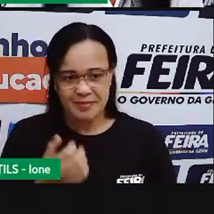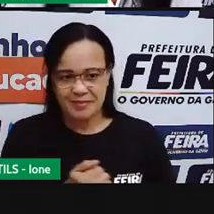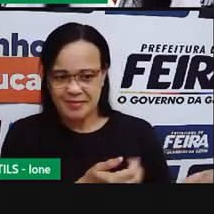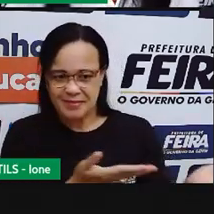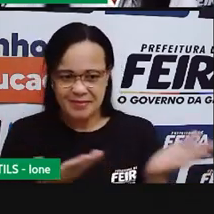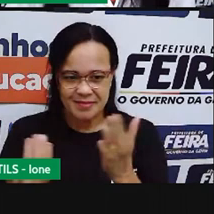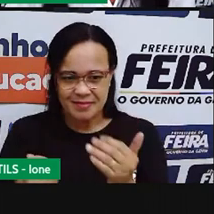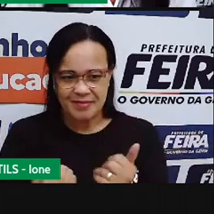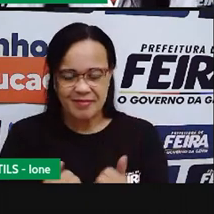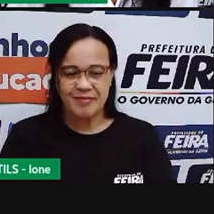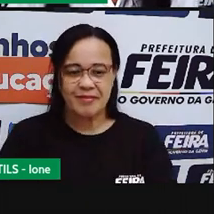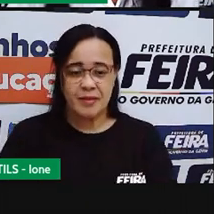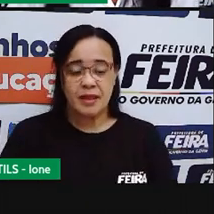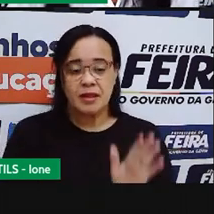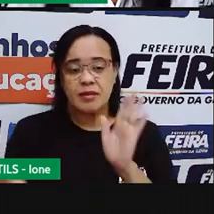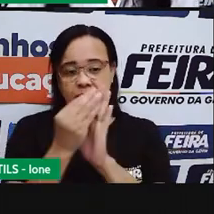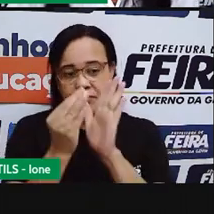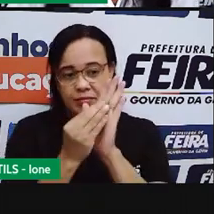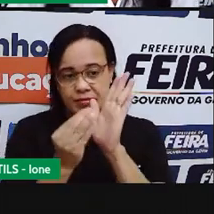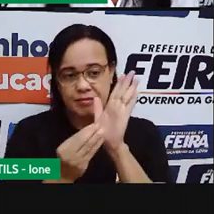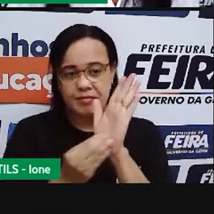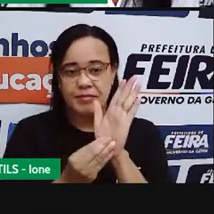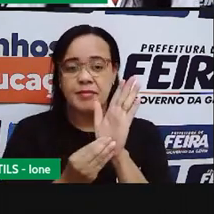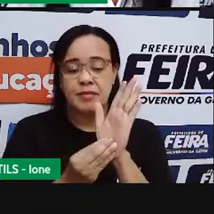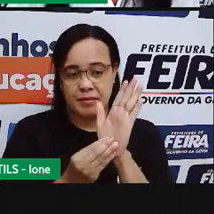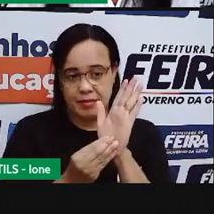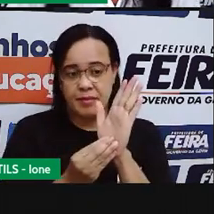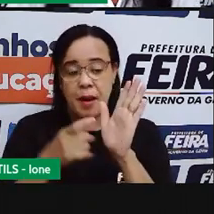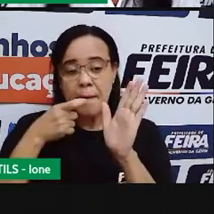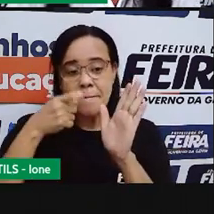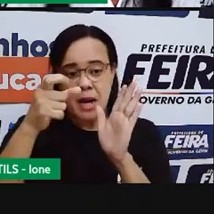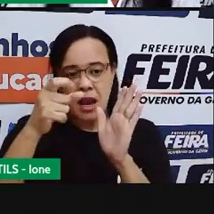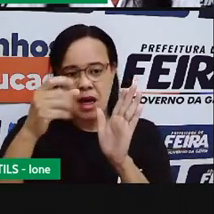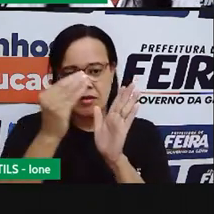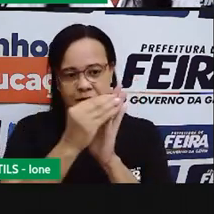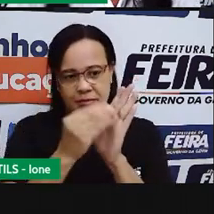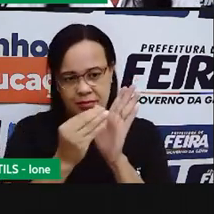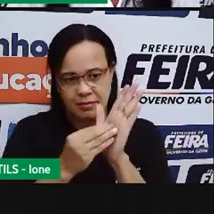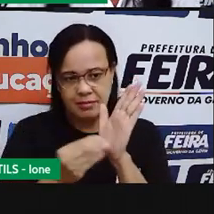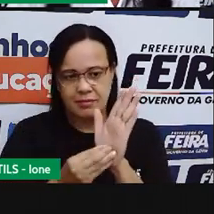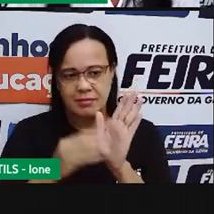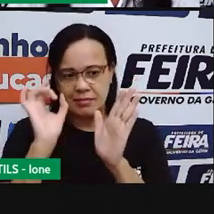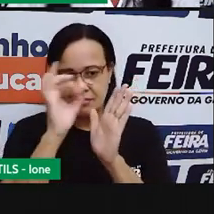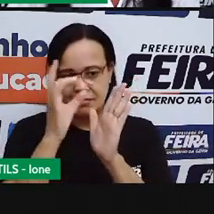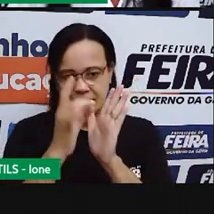Então eu já coloquei Aqui As palavras